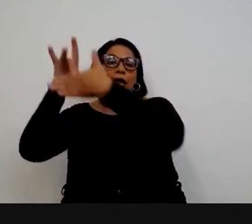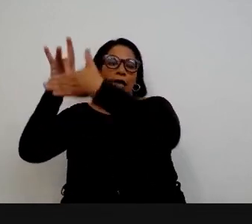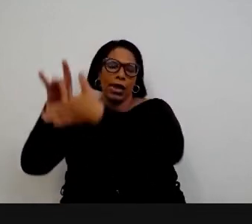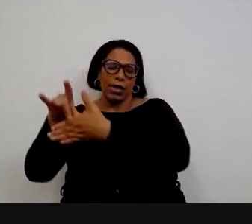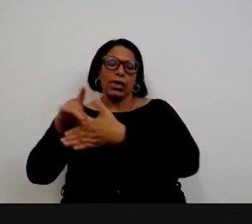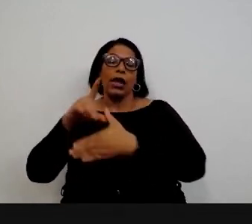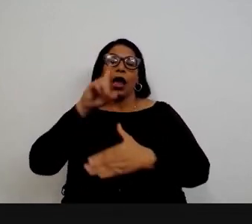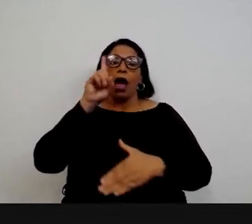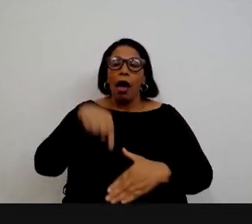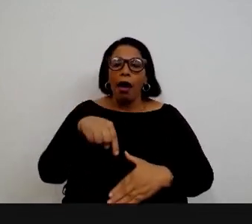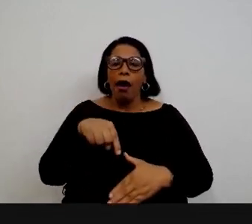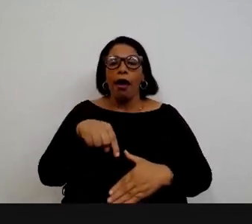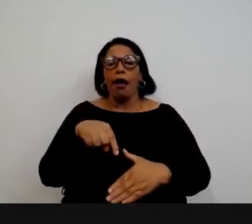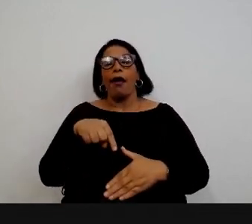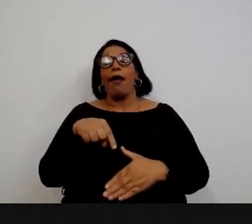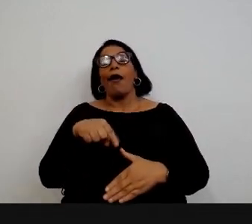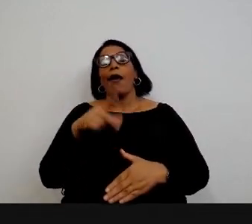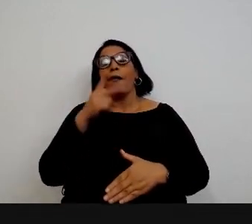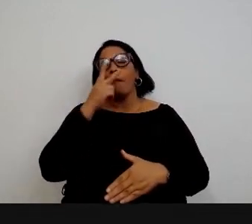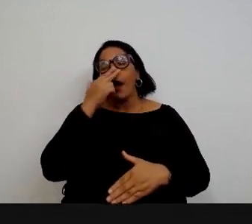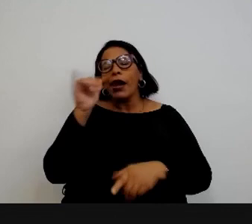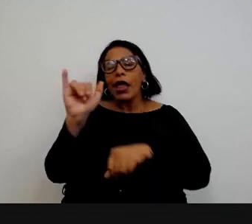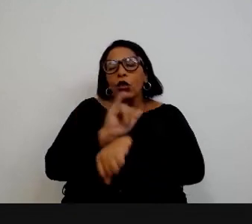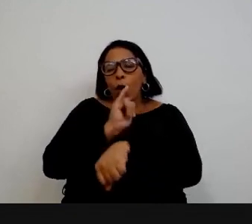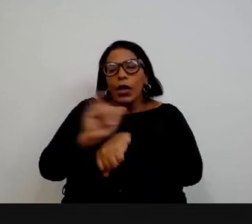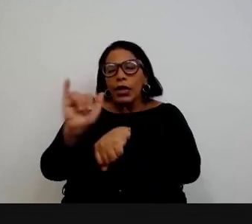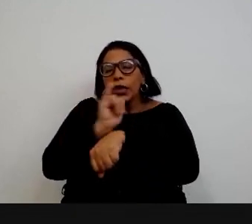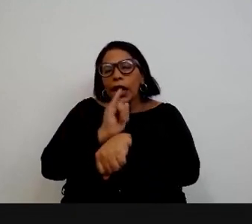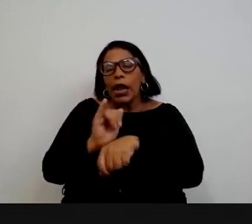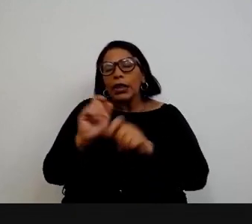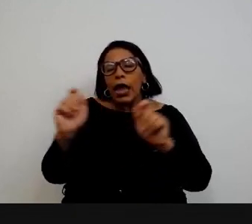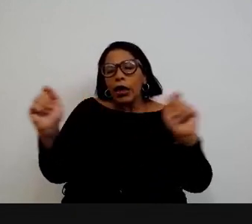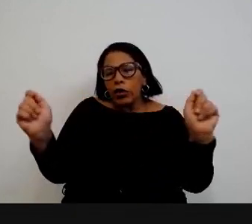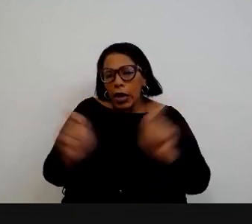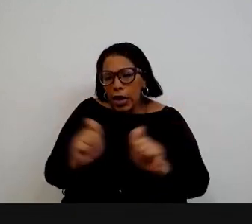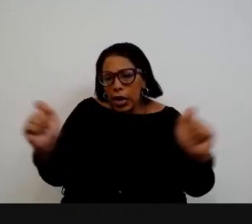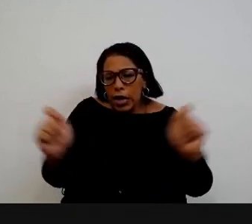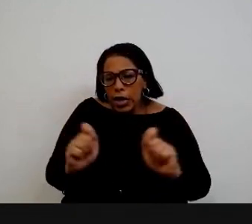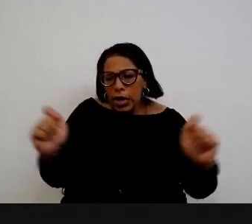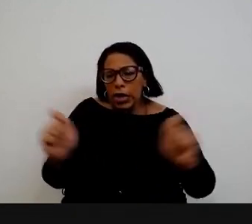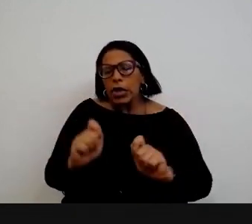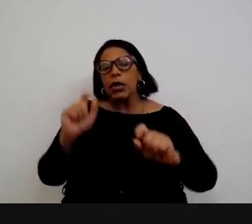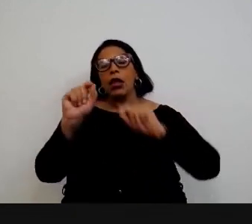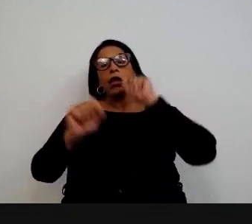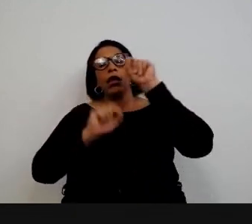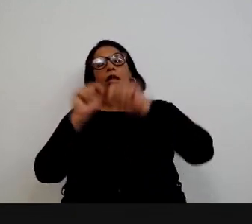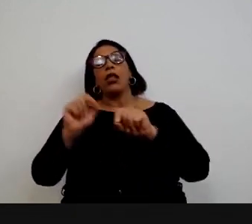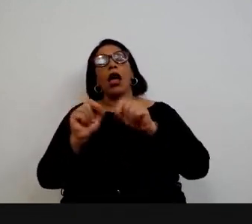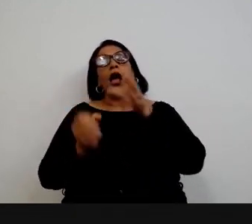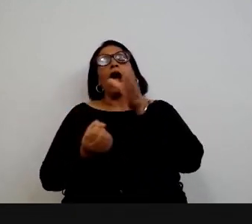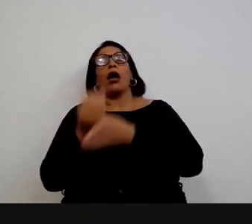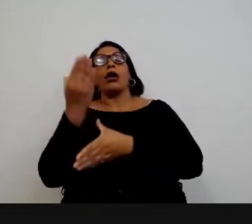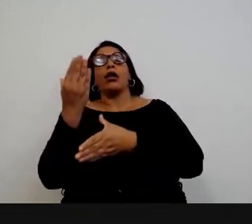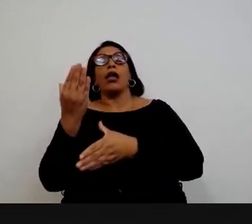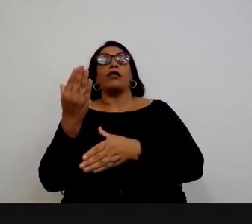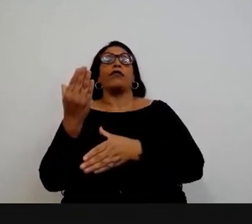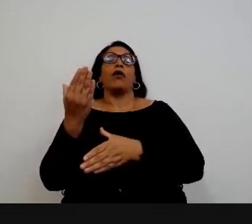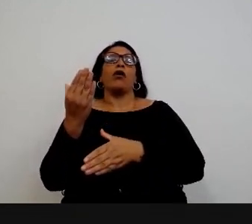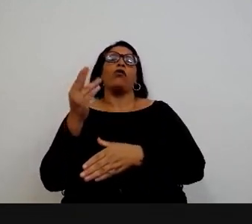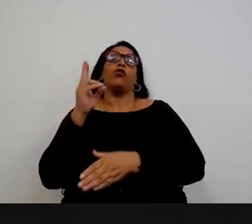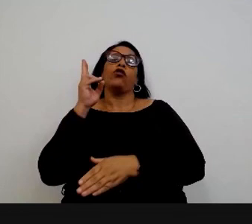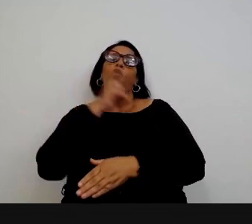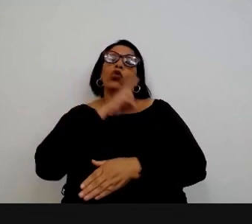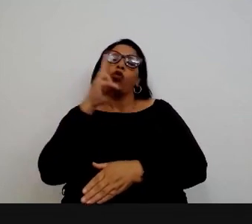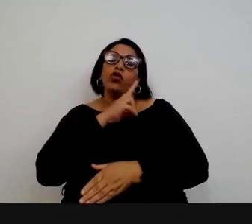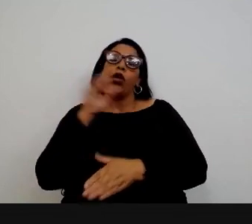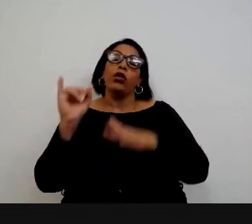que é exatamente esse aspecto mais estratégico de competências que deu origem eu acho que essa nova